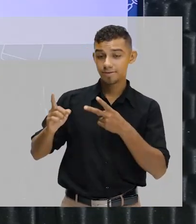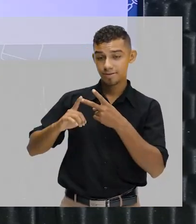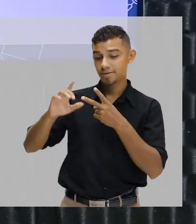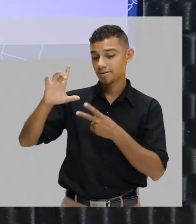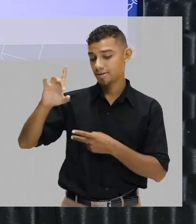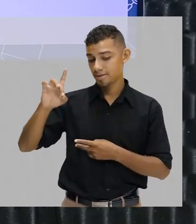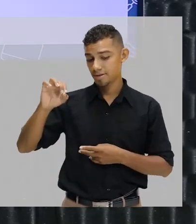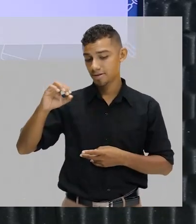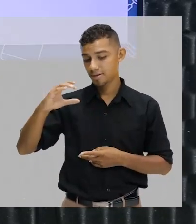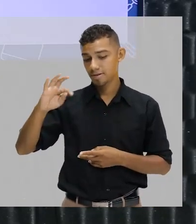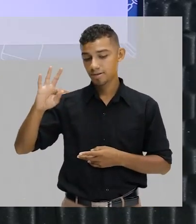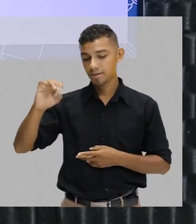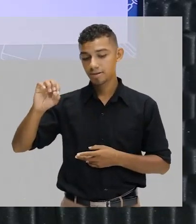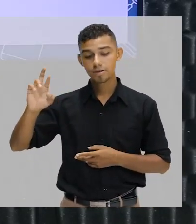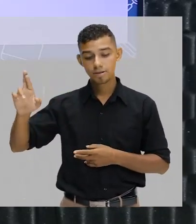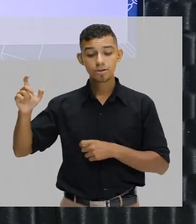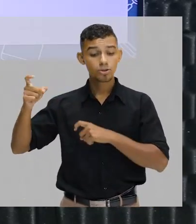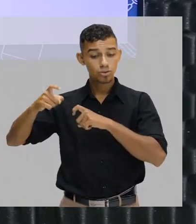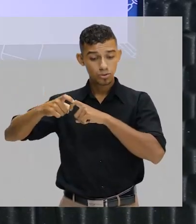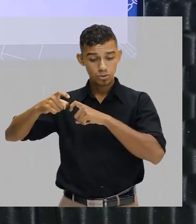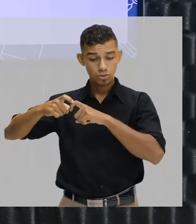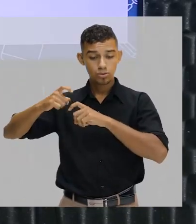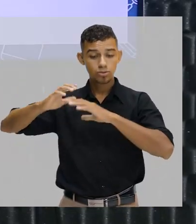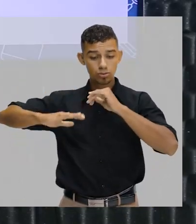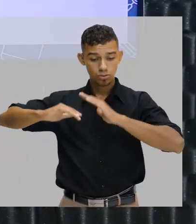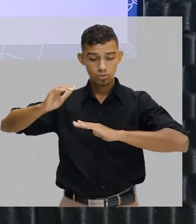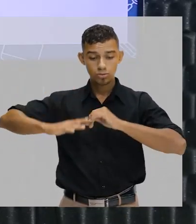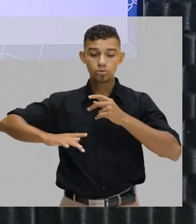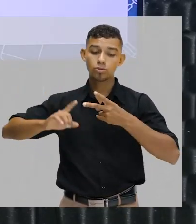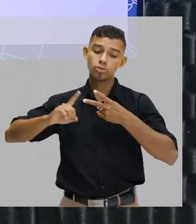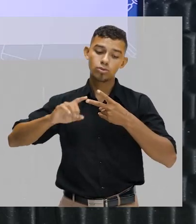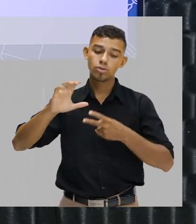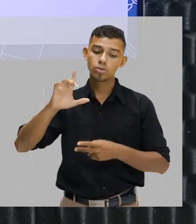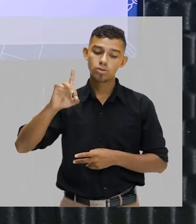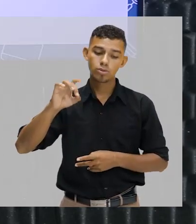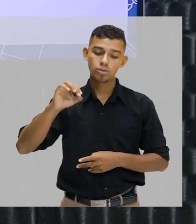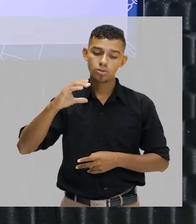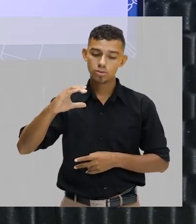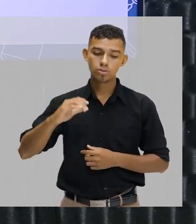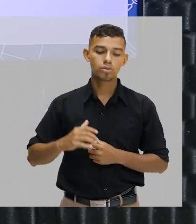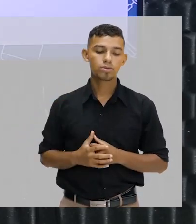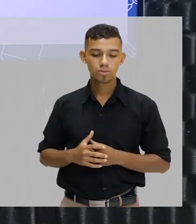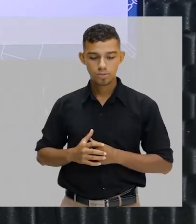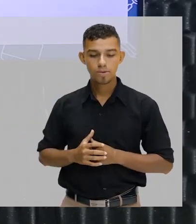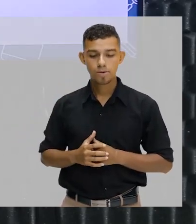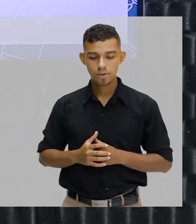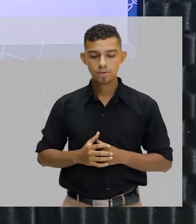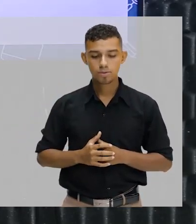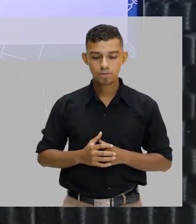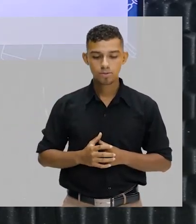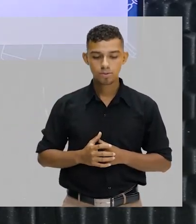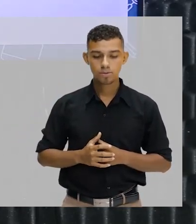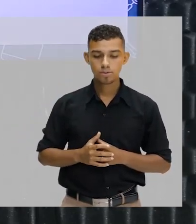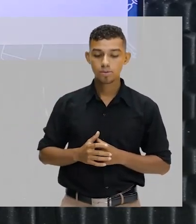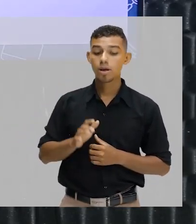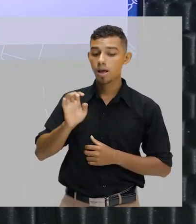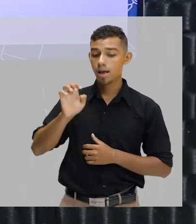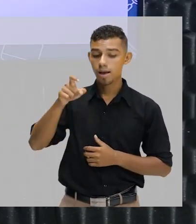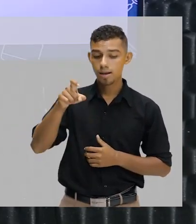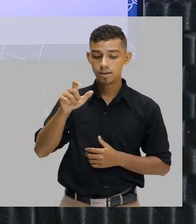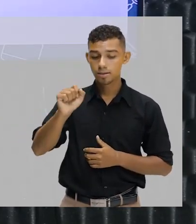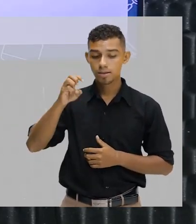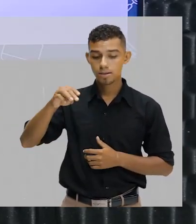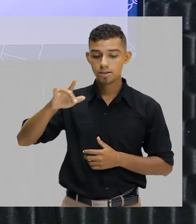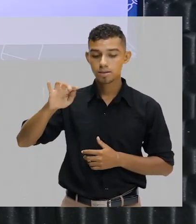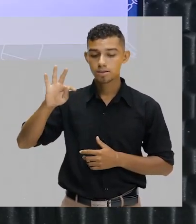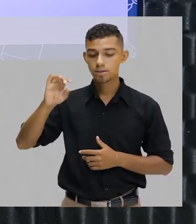vem de doctor, também é uma abreviação. Exam, examination, que seria a